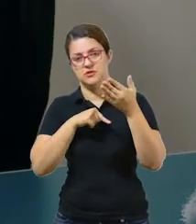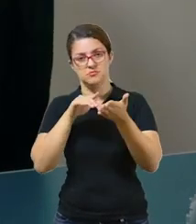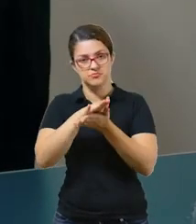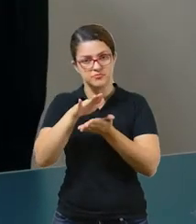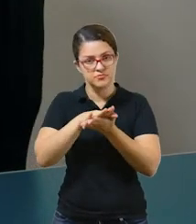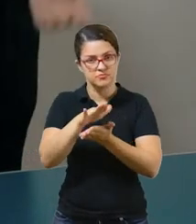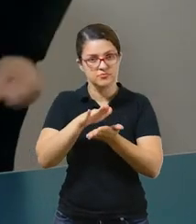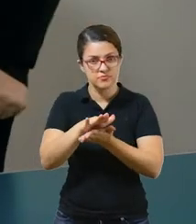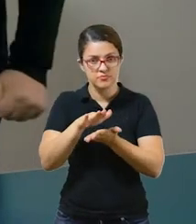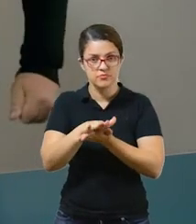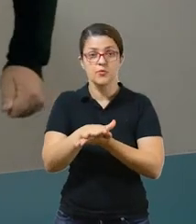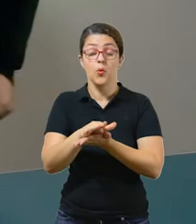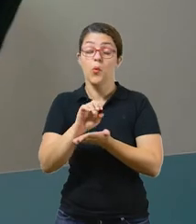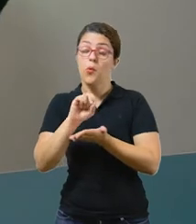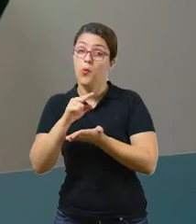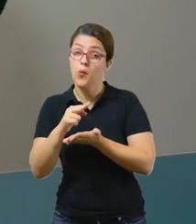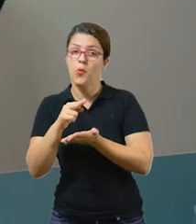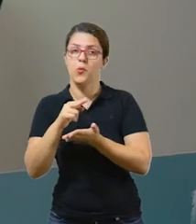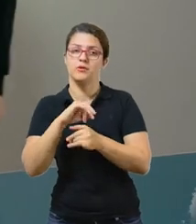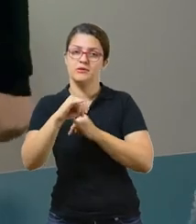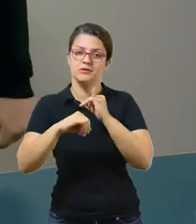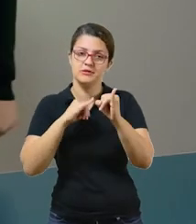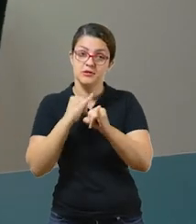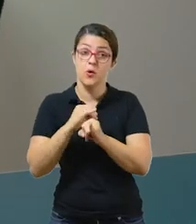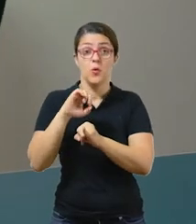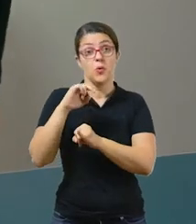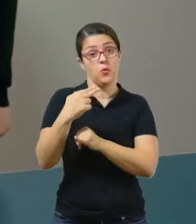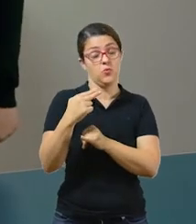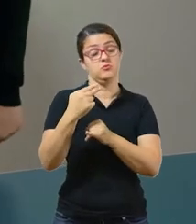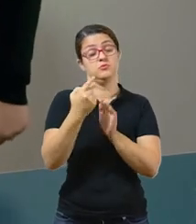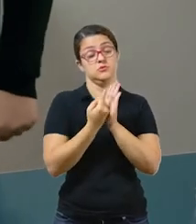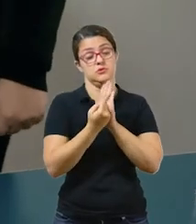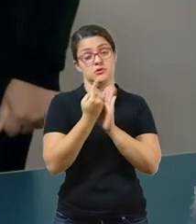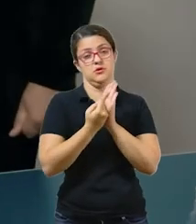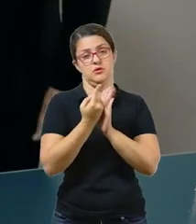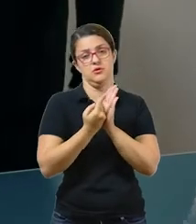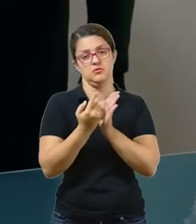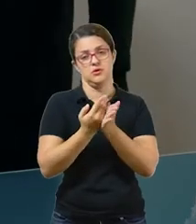impressas, ou você pode imprimir da internet ou até mesmo desenhar no seu caderno.